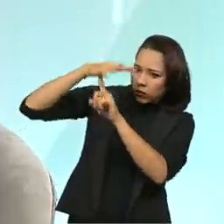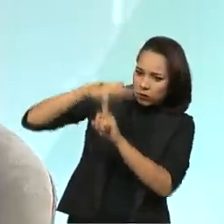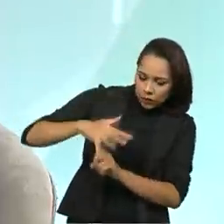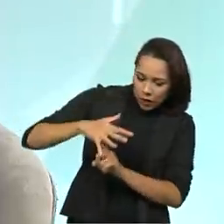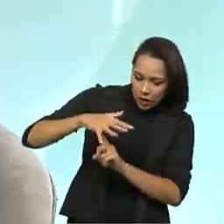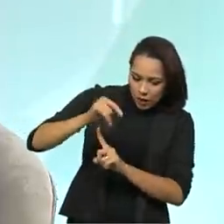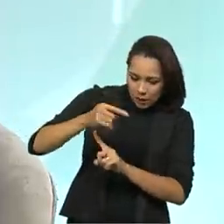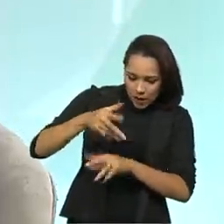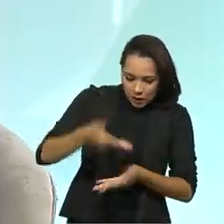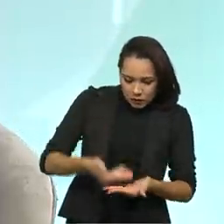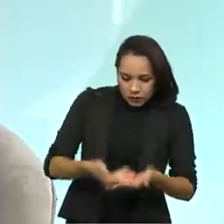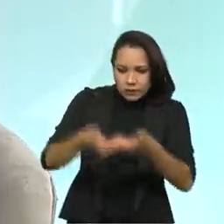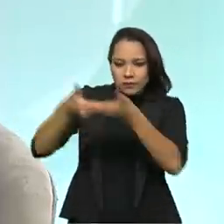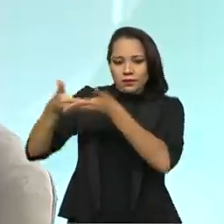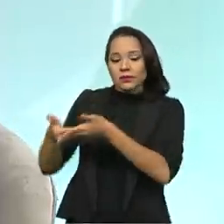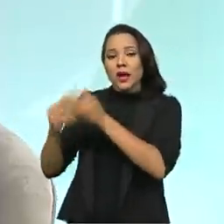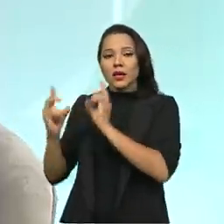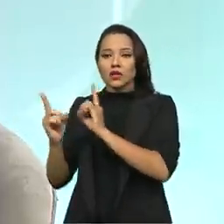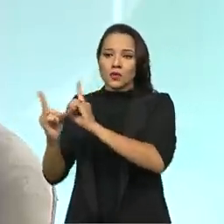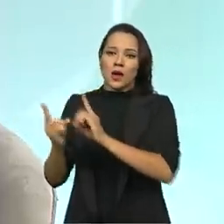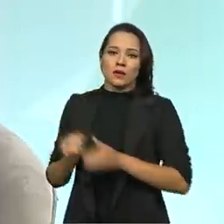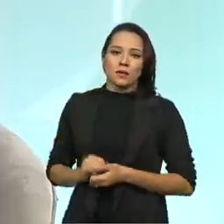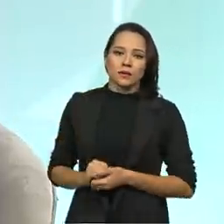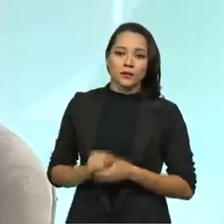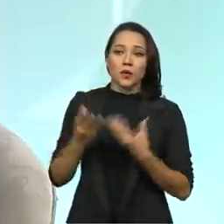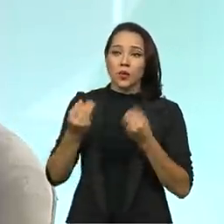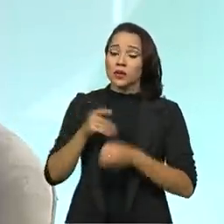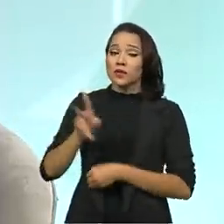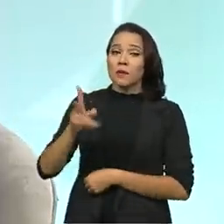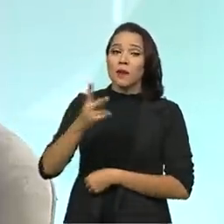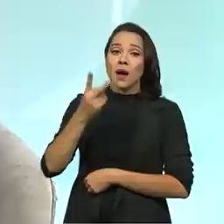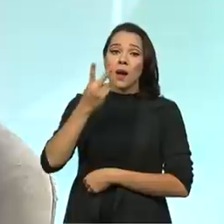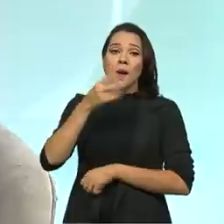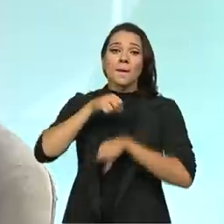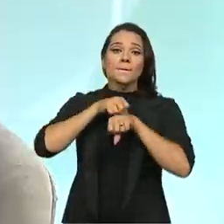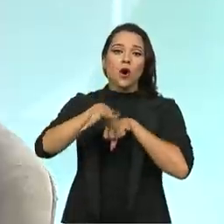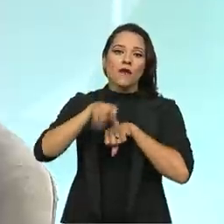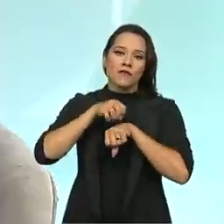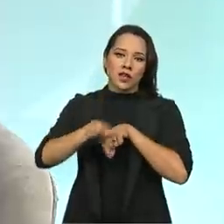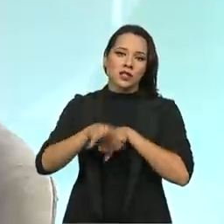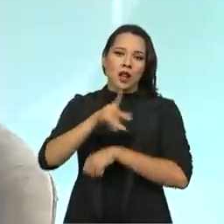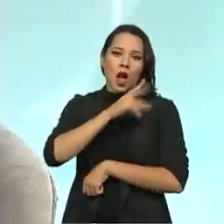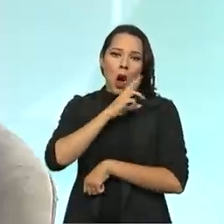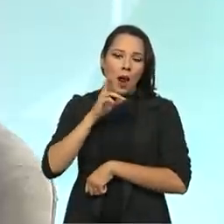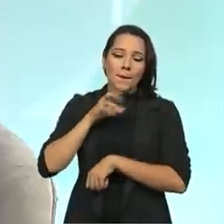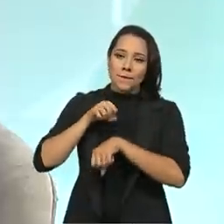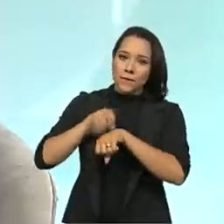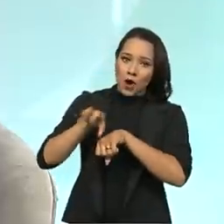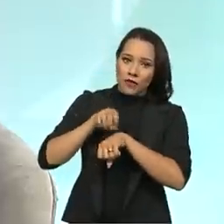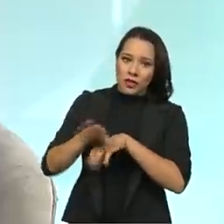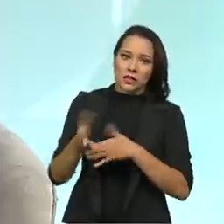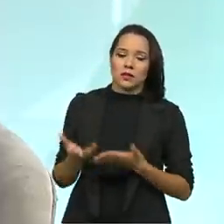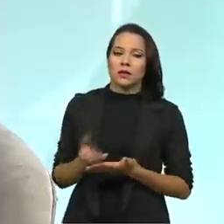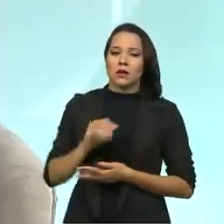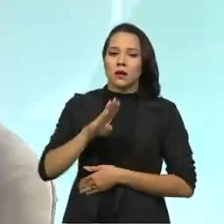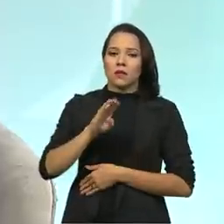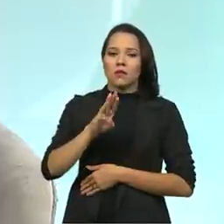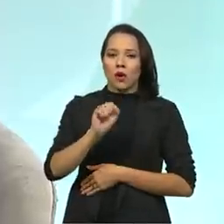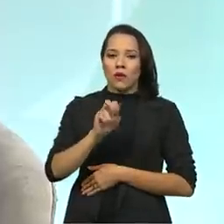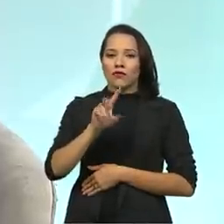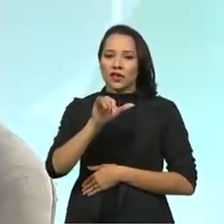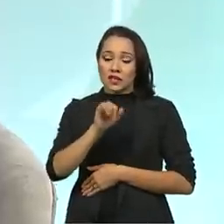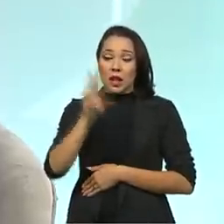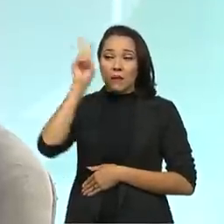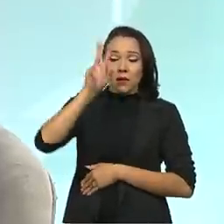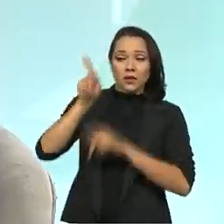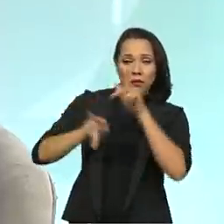e levar para o atendimento. Nesse caso, aí, a maioria vai para Boa Vista. E aí, a gente precisa dos estados e municípios. Lembrando que essas